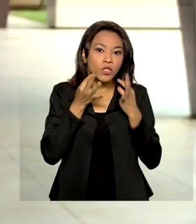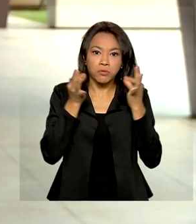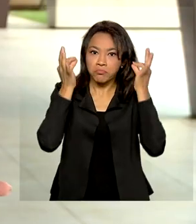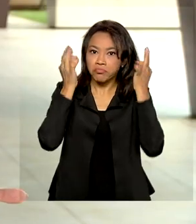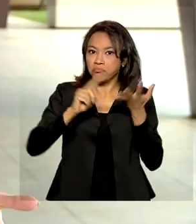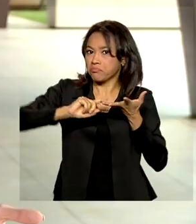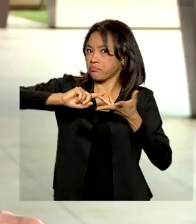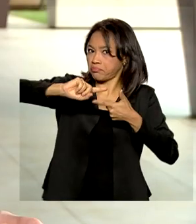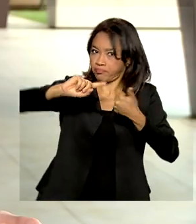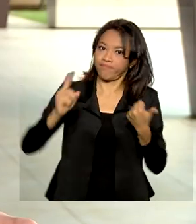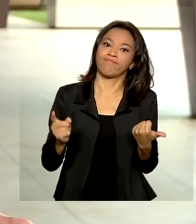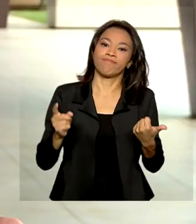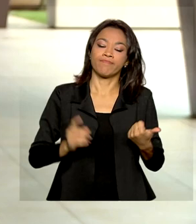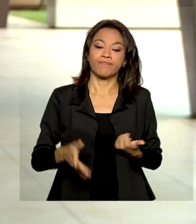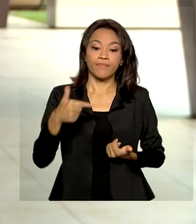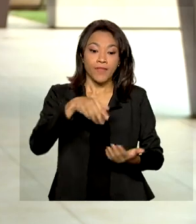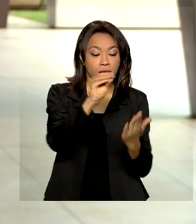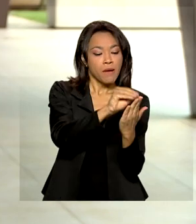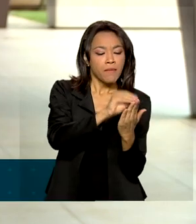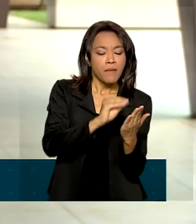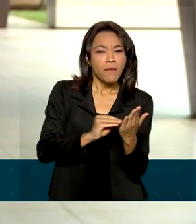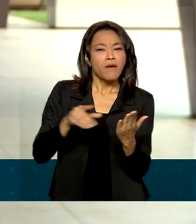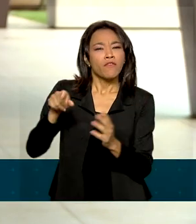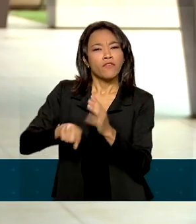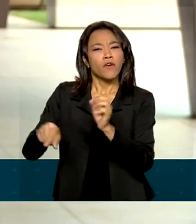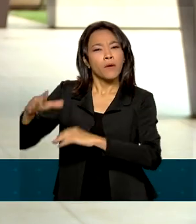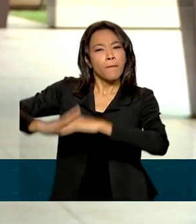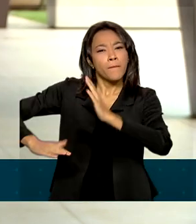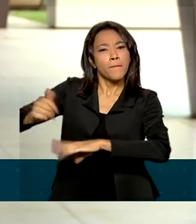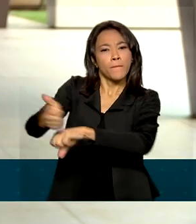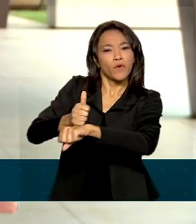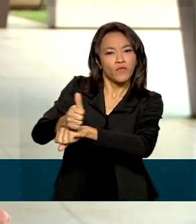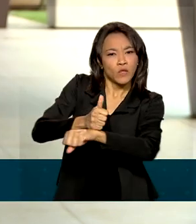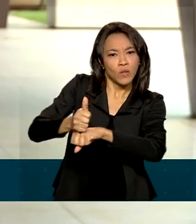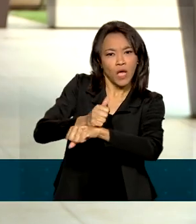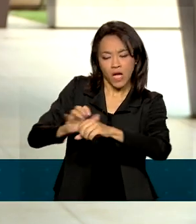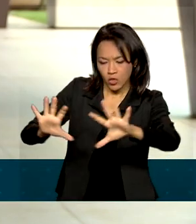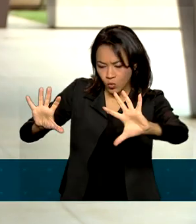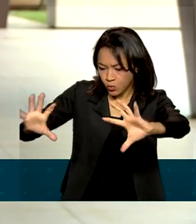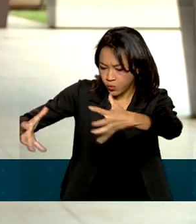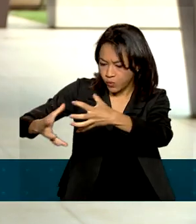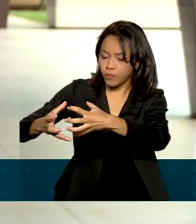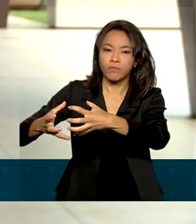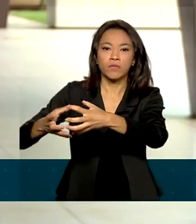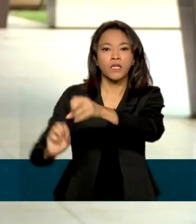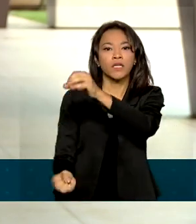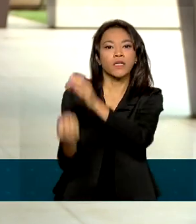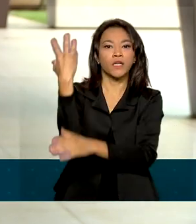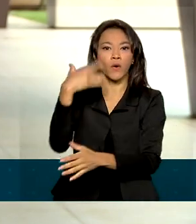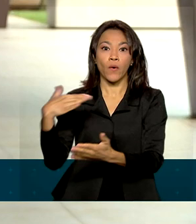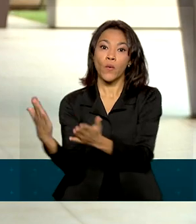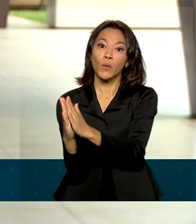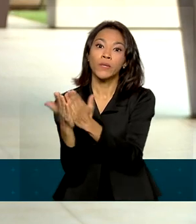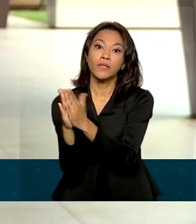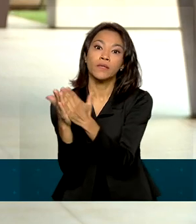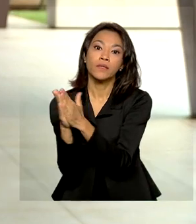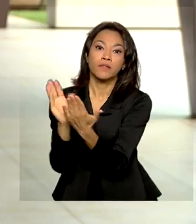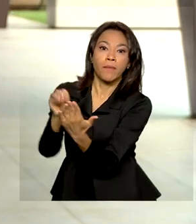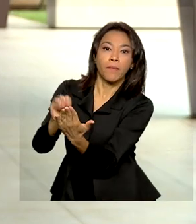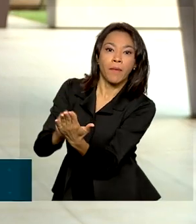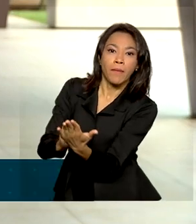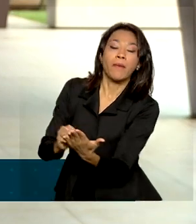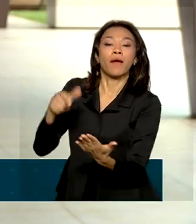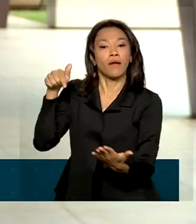A Caderneta da Criança foi construída por especialistas das áreas de crescimento e desenvolvimento infantil e é uma iniciativa do